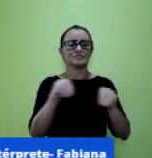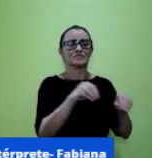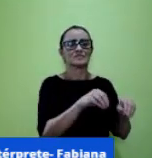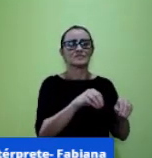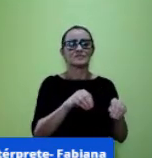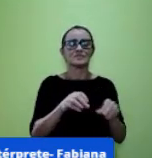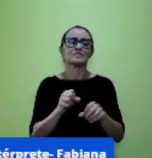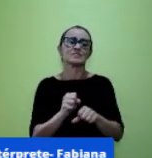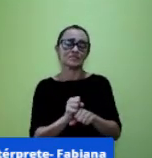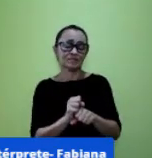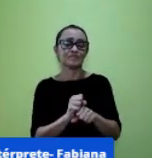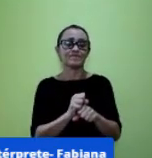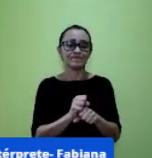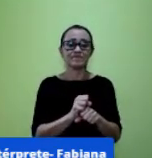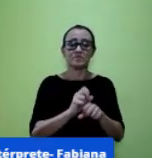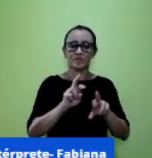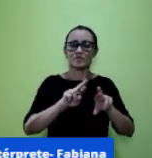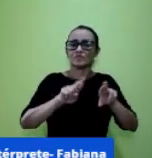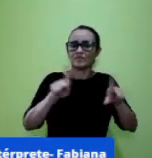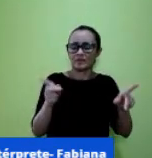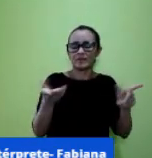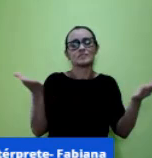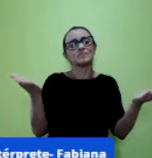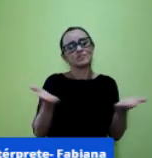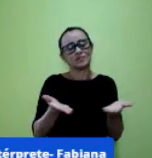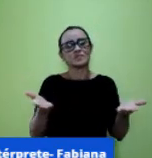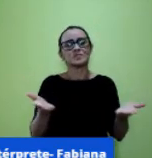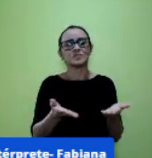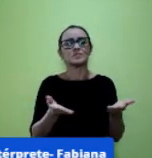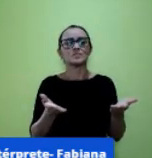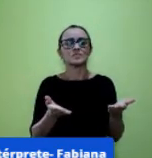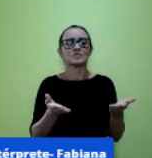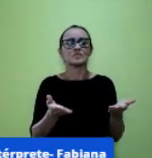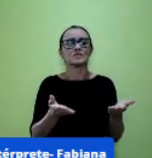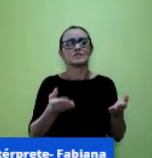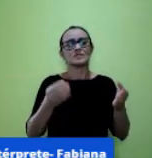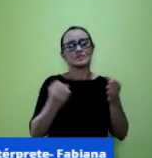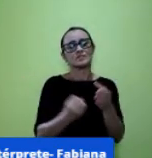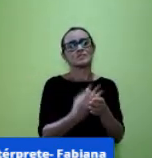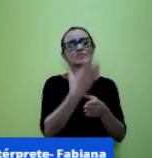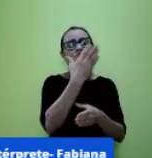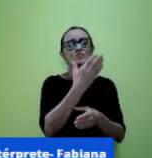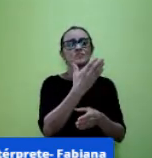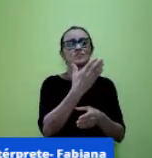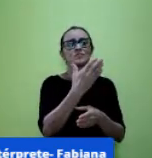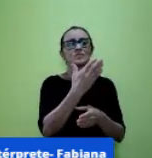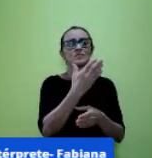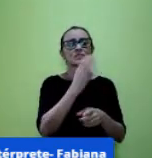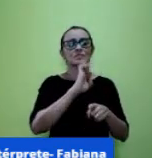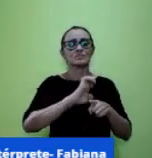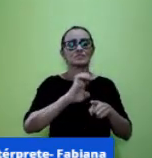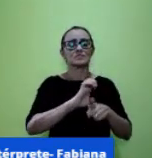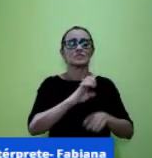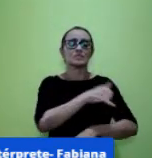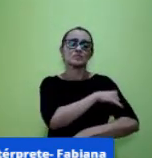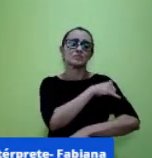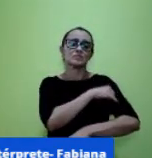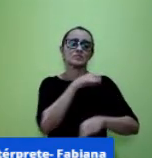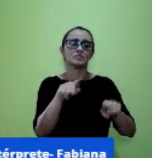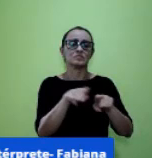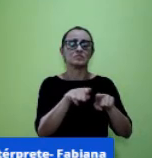tinha uma bateria e uma série de coisas né e vai aparecer aí no Rio de Janeiro né e em Salvador em